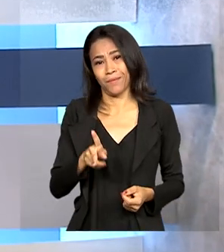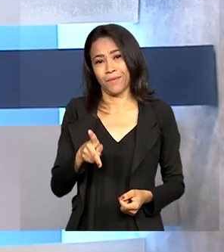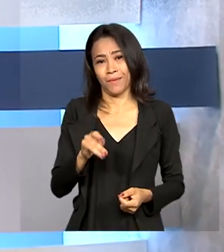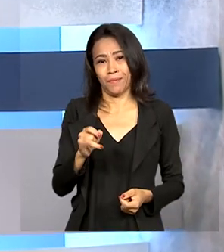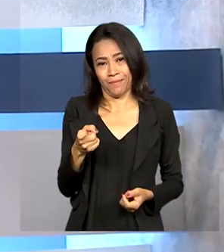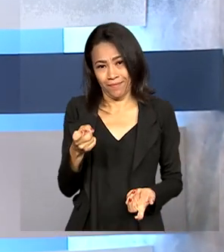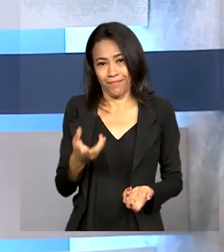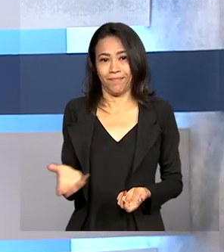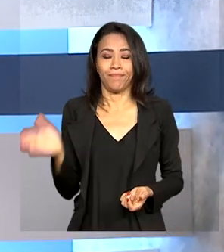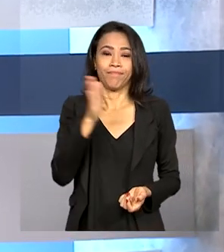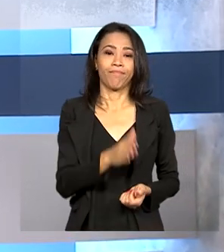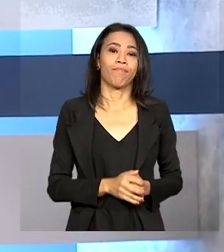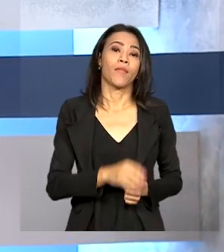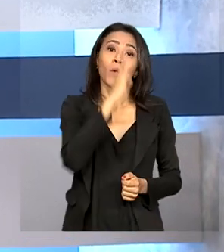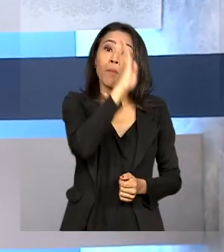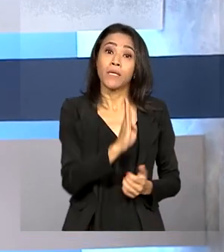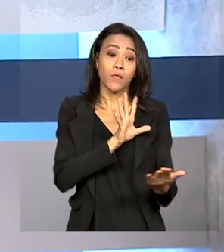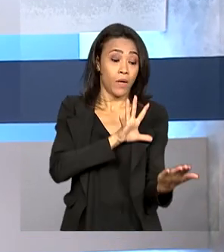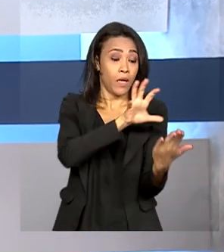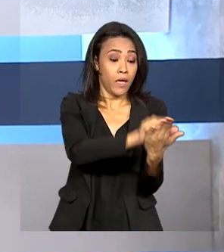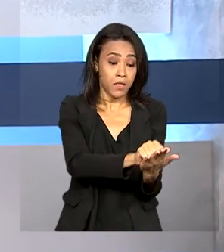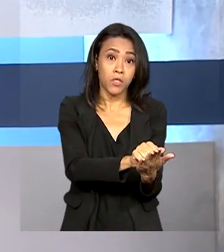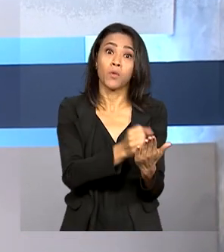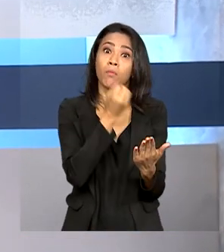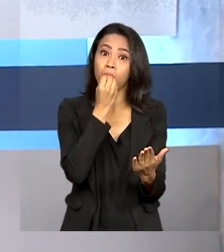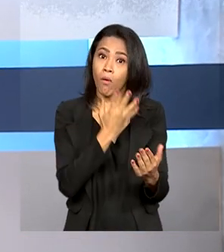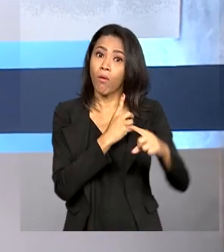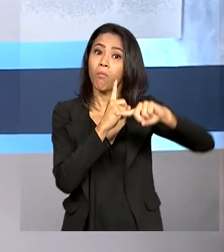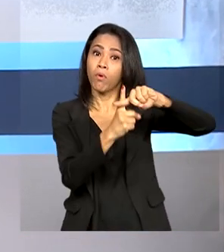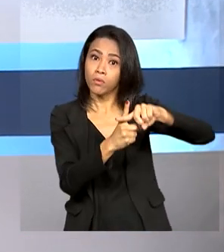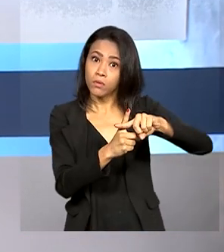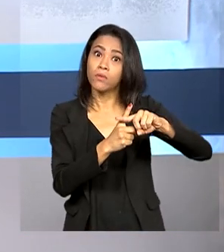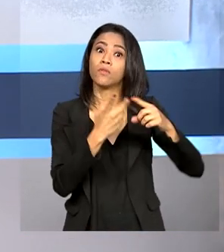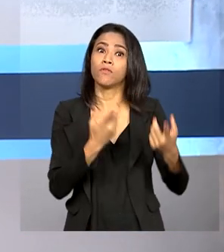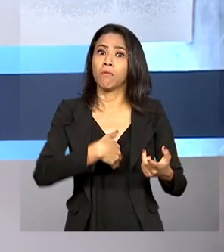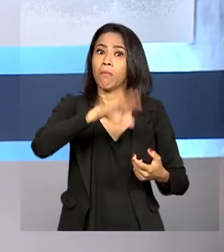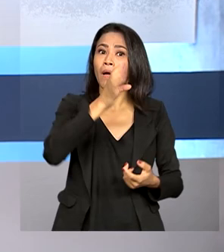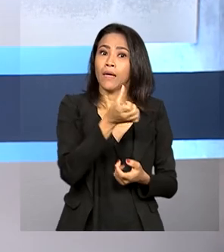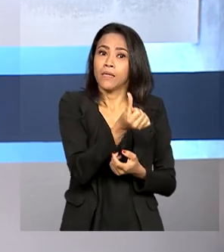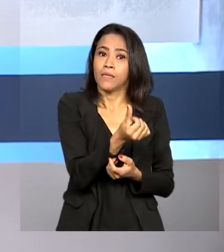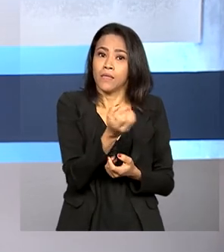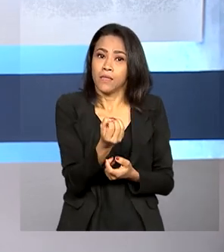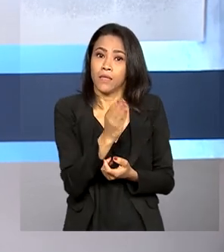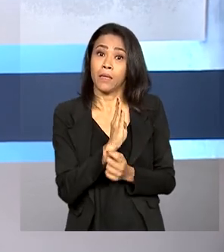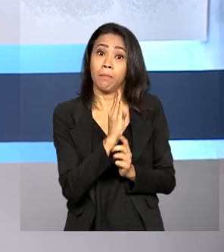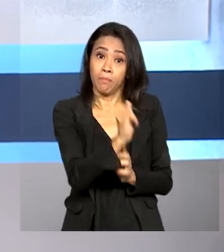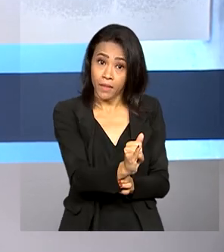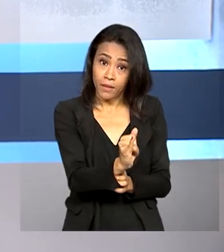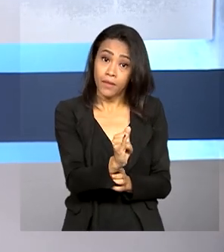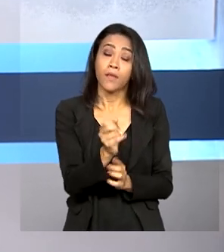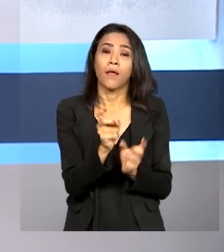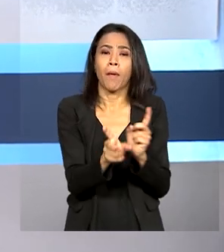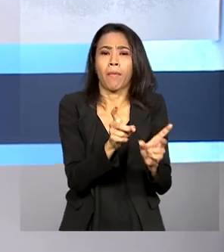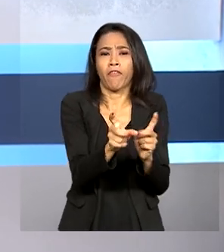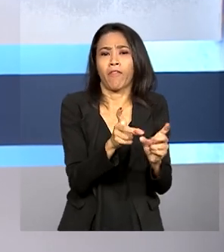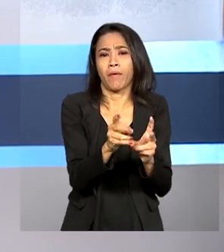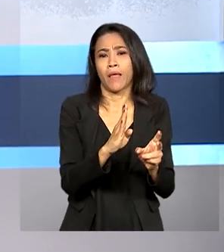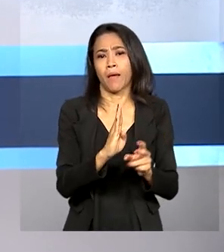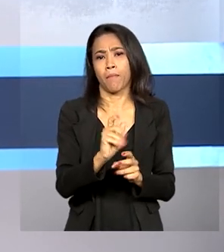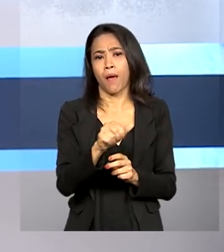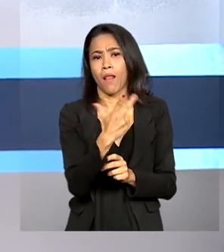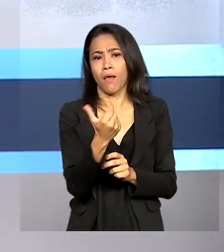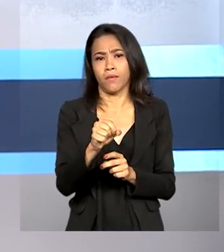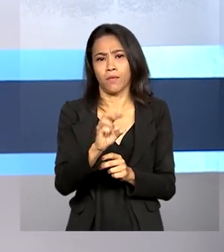O Brasil registrou o saldo positivo de mais de 60 bilhões de dólares no ano passado na balança comercial. Quem